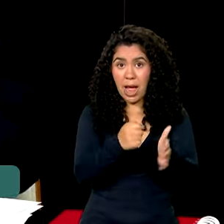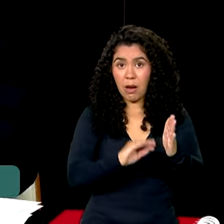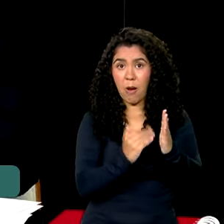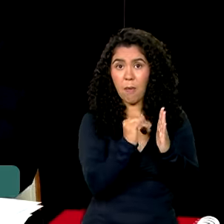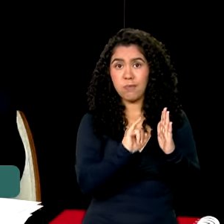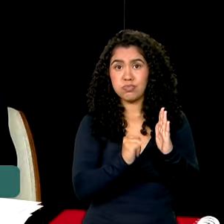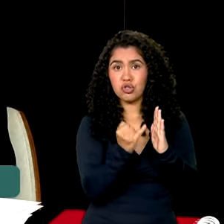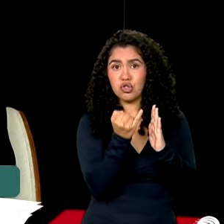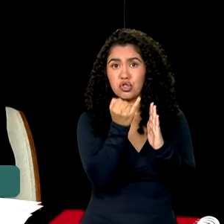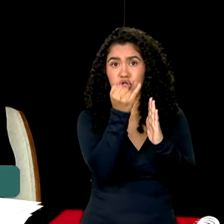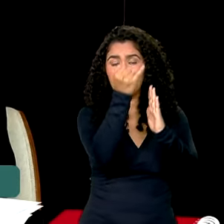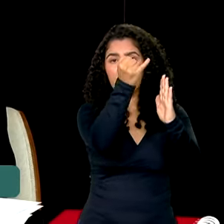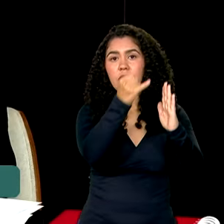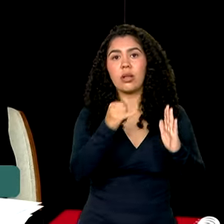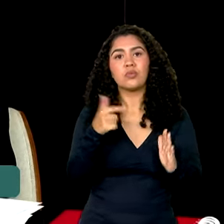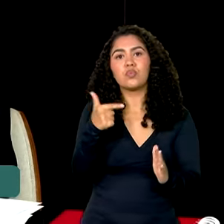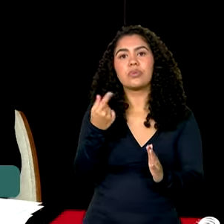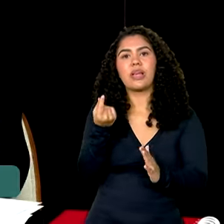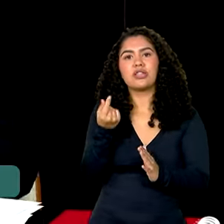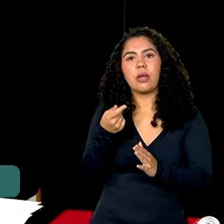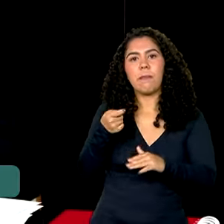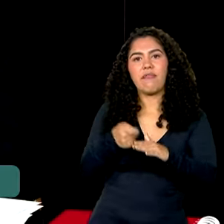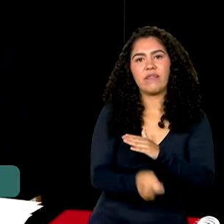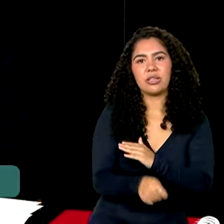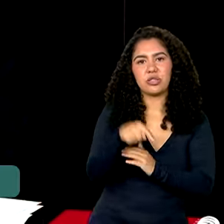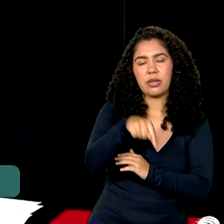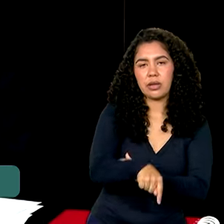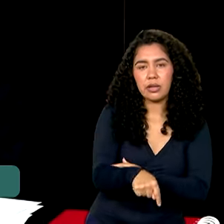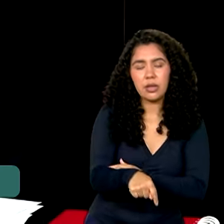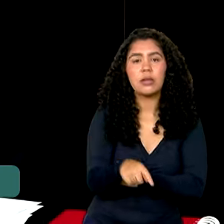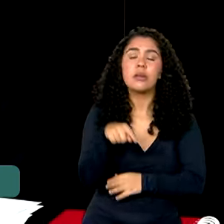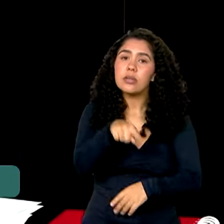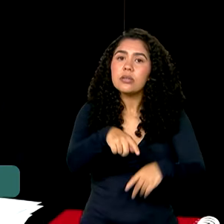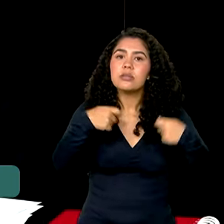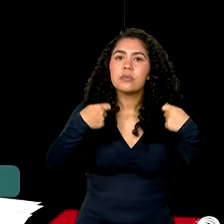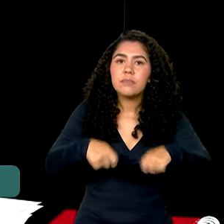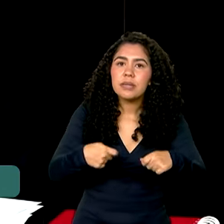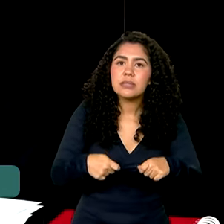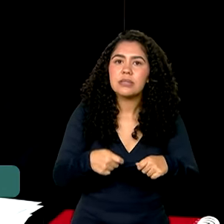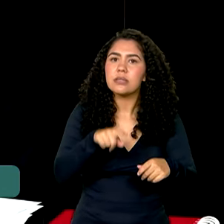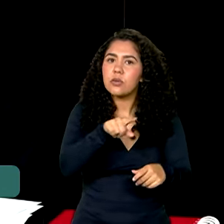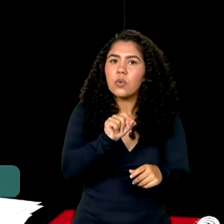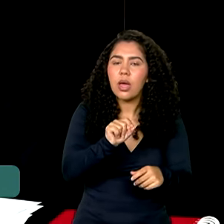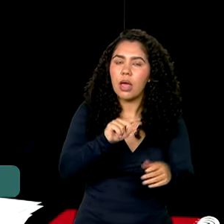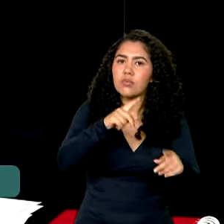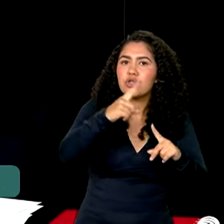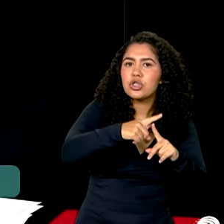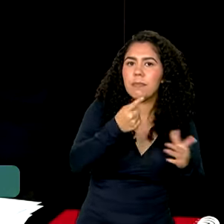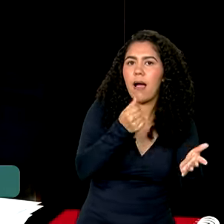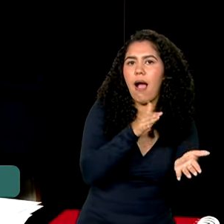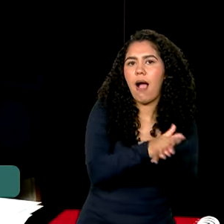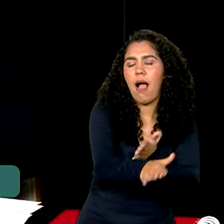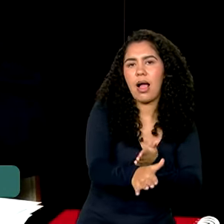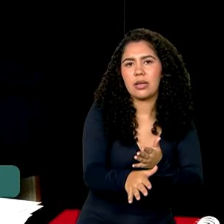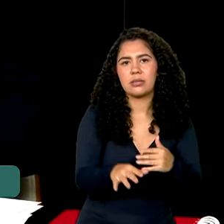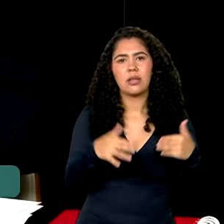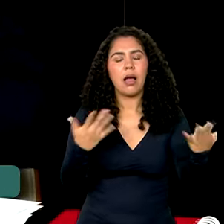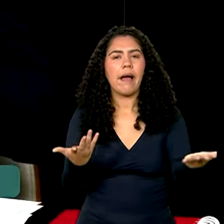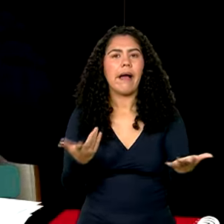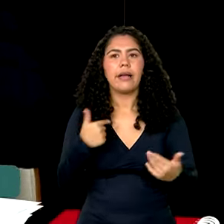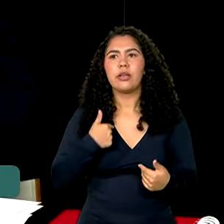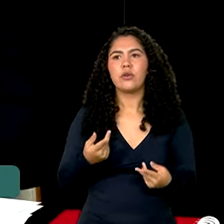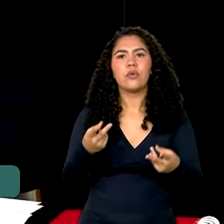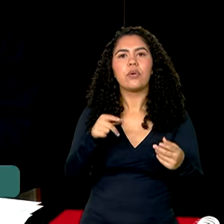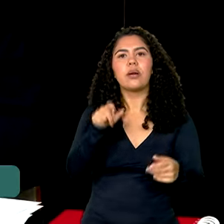menos dinheiro a gente tem para investir aqui dentro. E isso tem que ser tratado como gasto. Eu não vejo o mercado falar